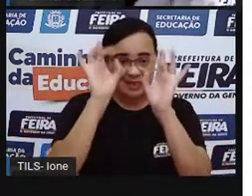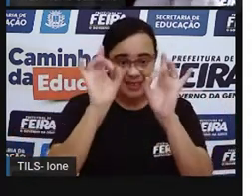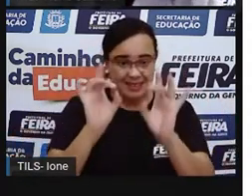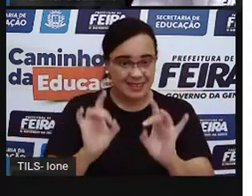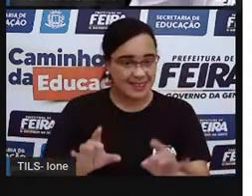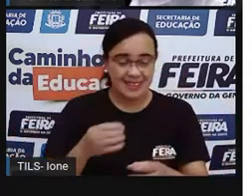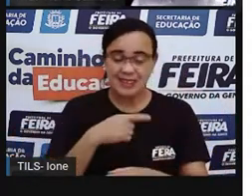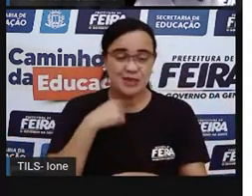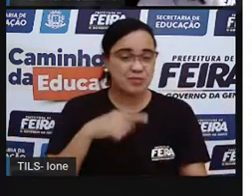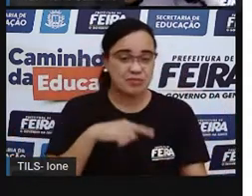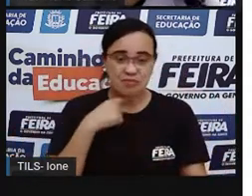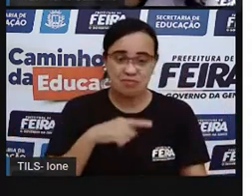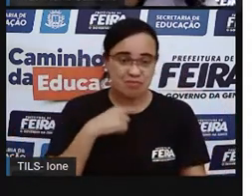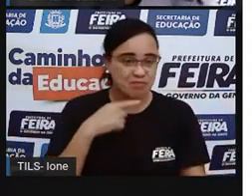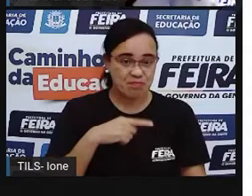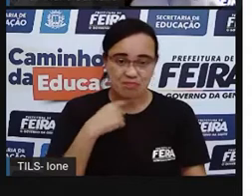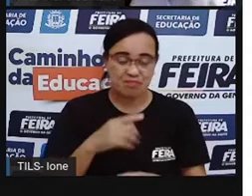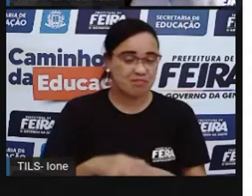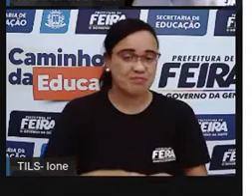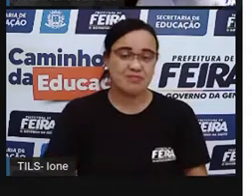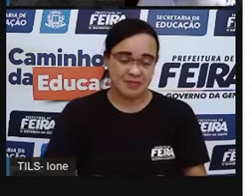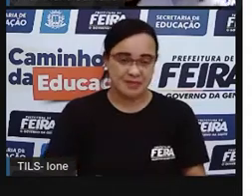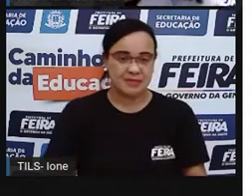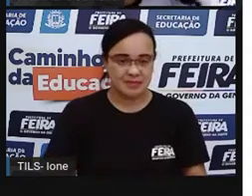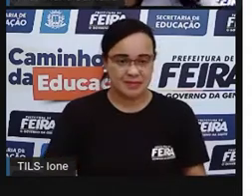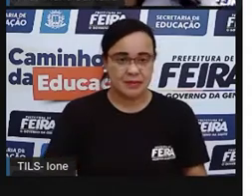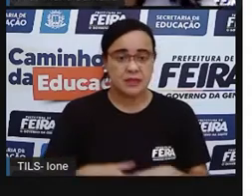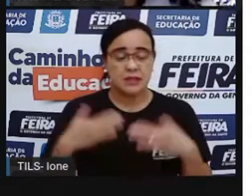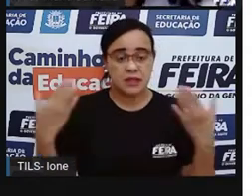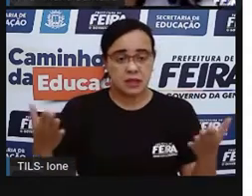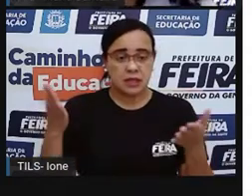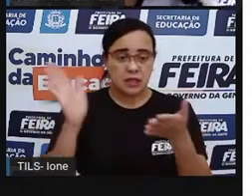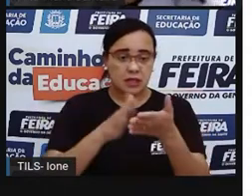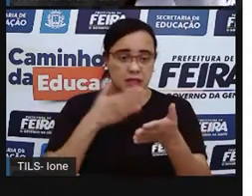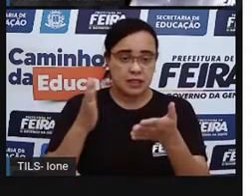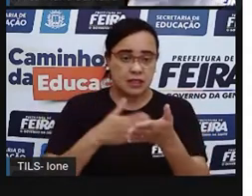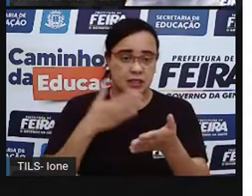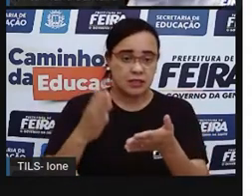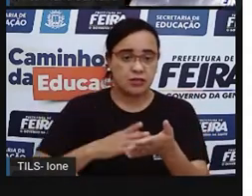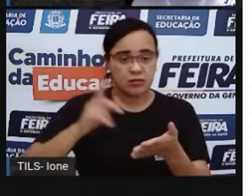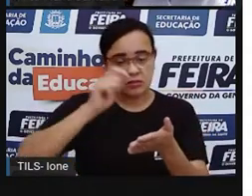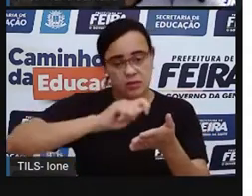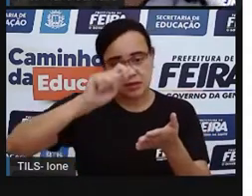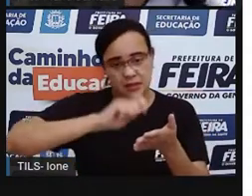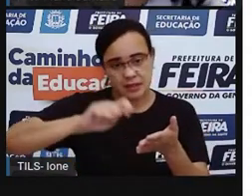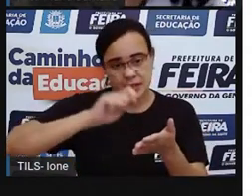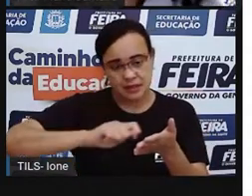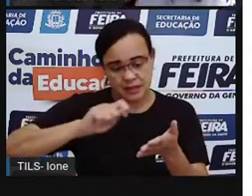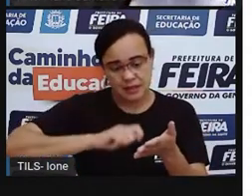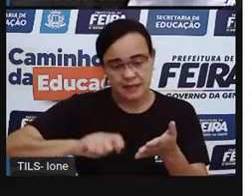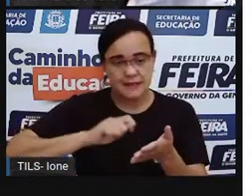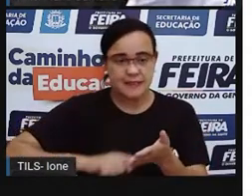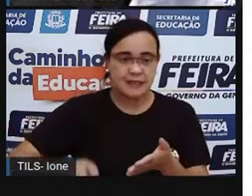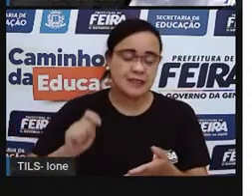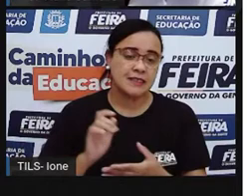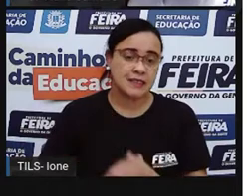tá bom? Então, esse livro, ele foi escrito por Ingrid Wiesemeyer